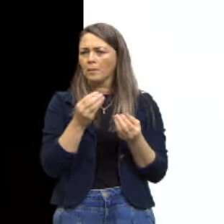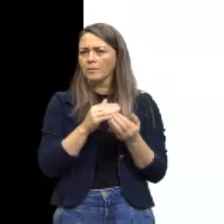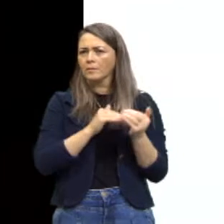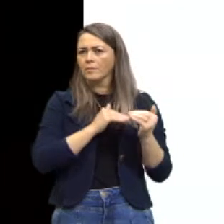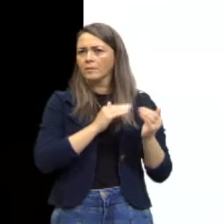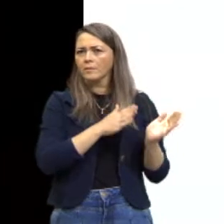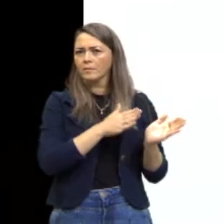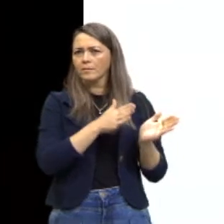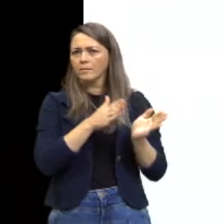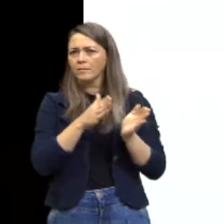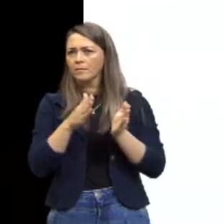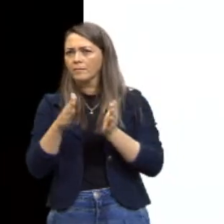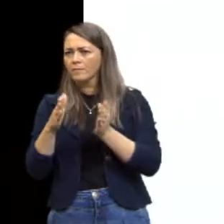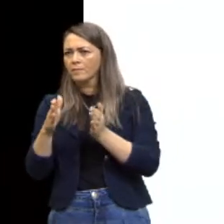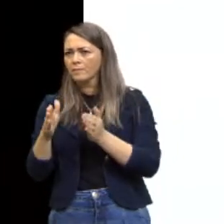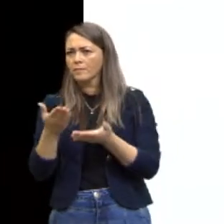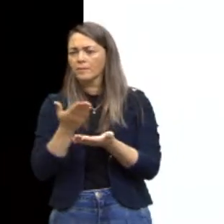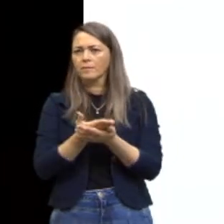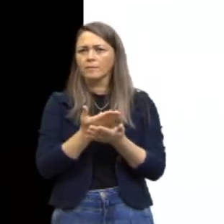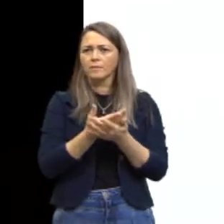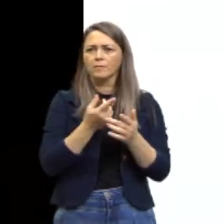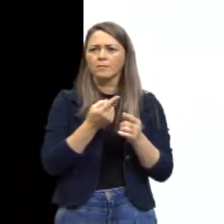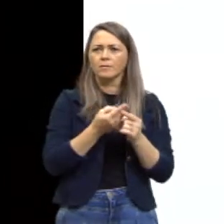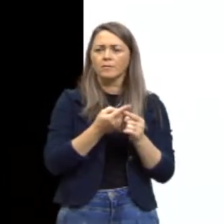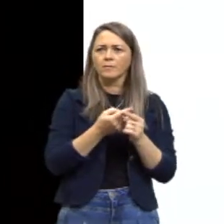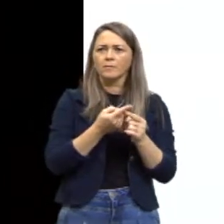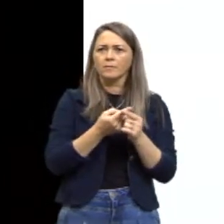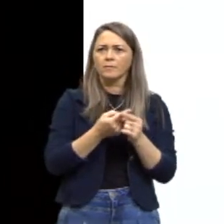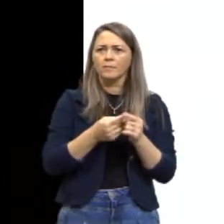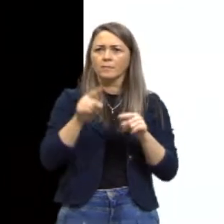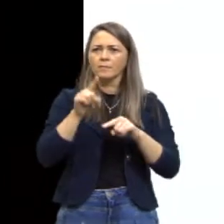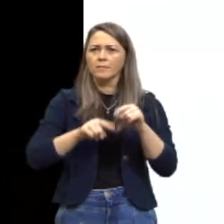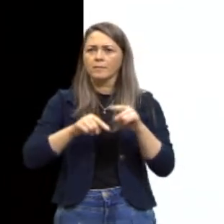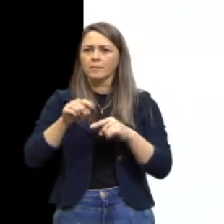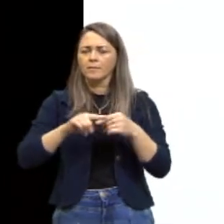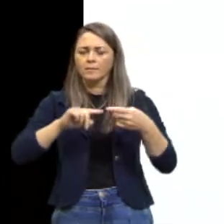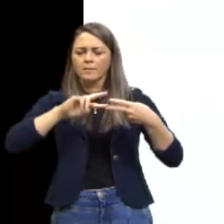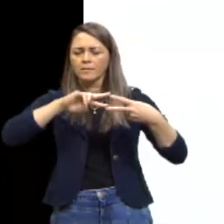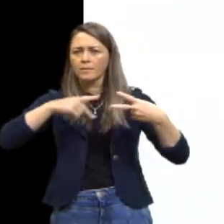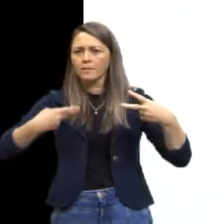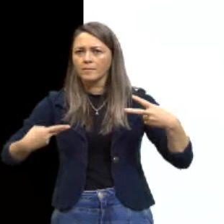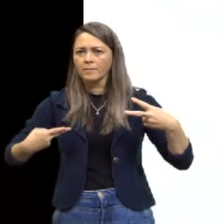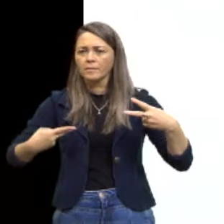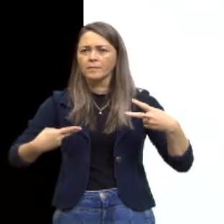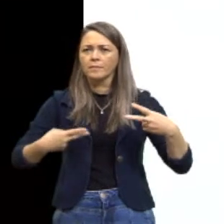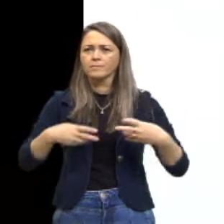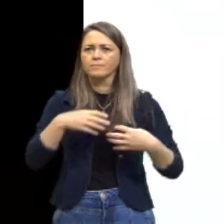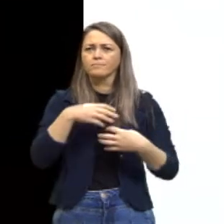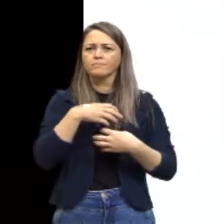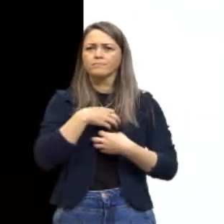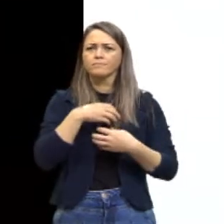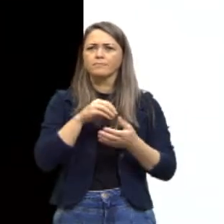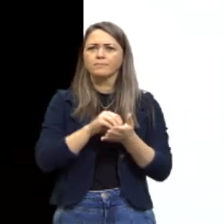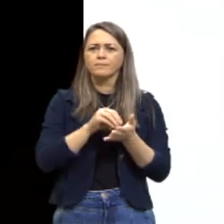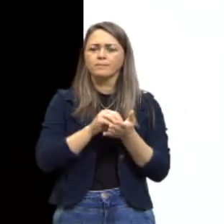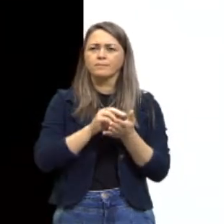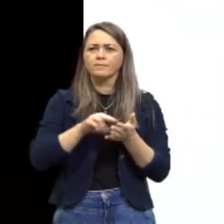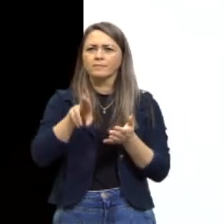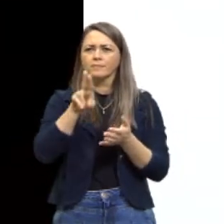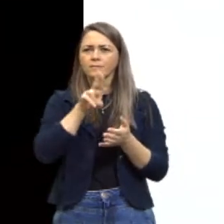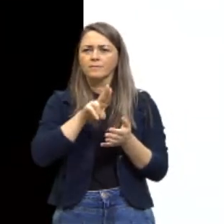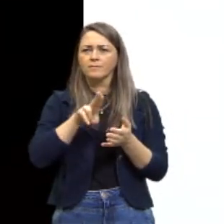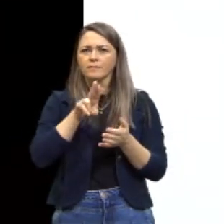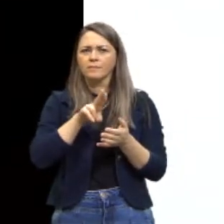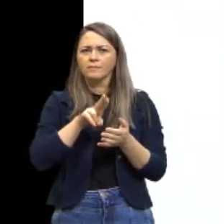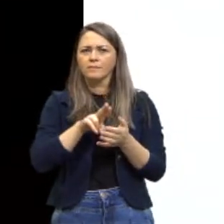longo das nossas aulas, porque nós estávamos falando de material genético. E eu senti a falta, então, de colocar para vocês